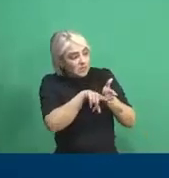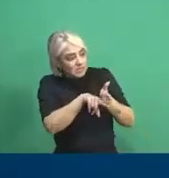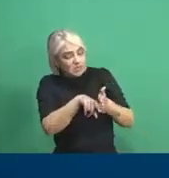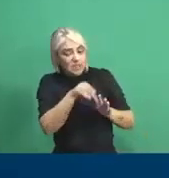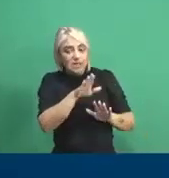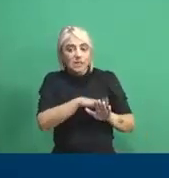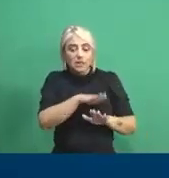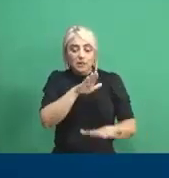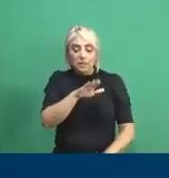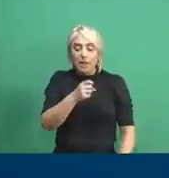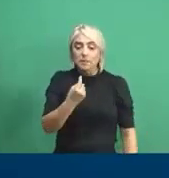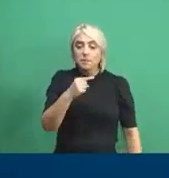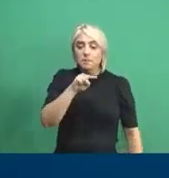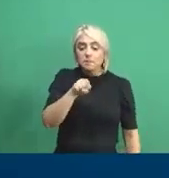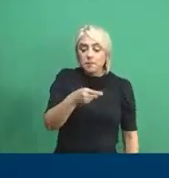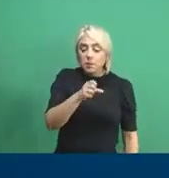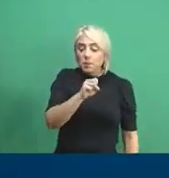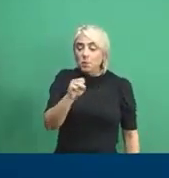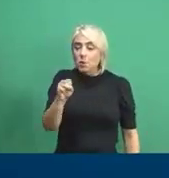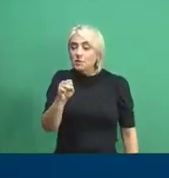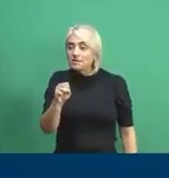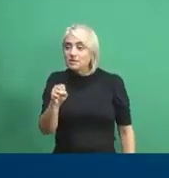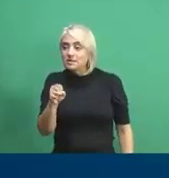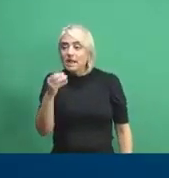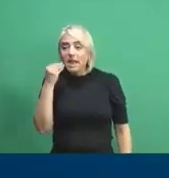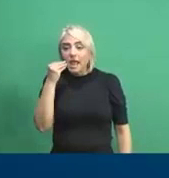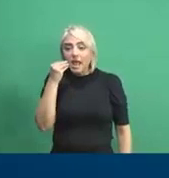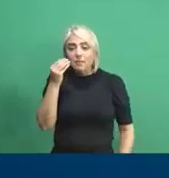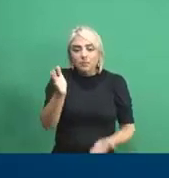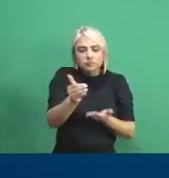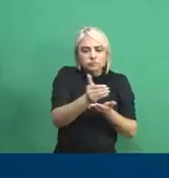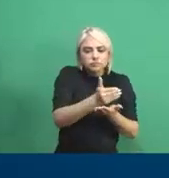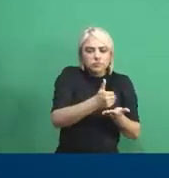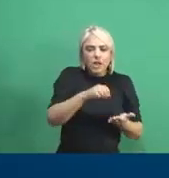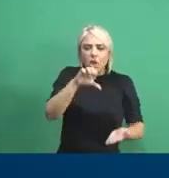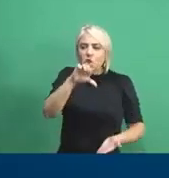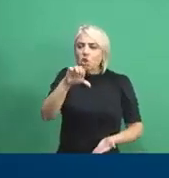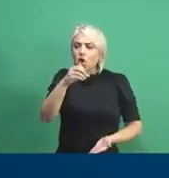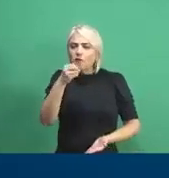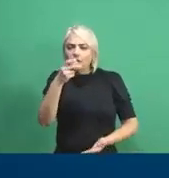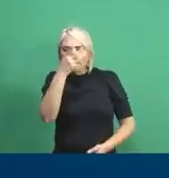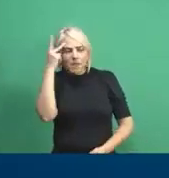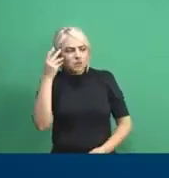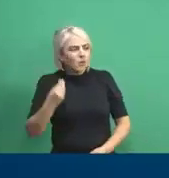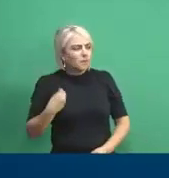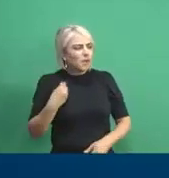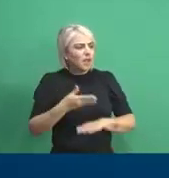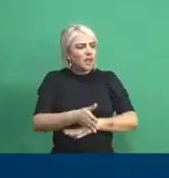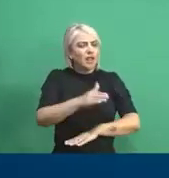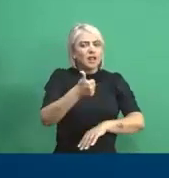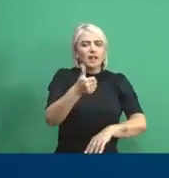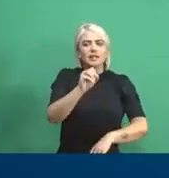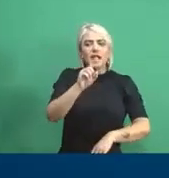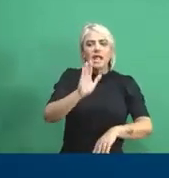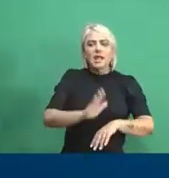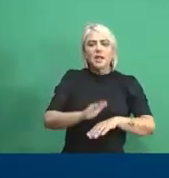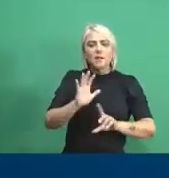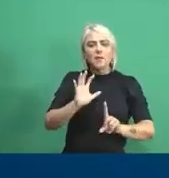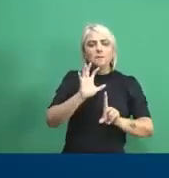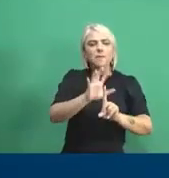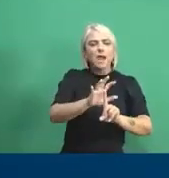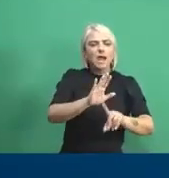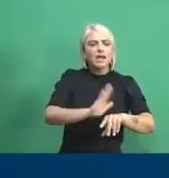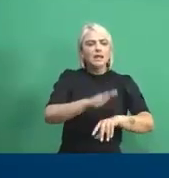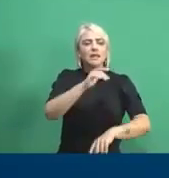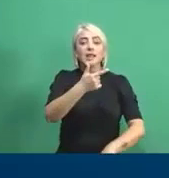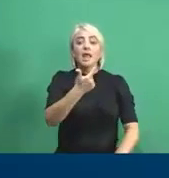mais de 1.800 amostras coletadas, mais de 90 pessoas participando, e mais de 10 mil pessoas, o impacto foi